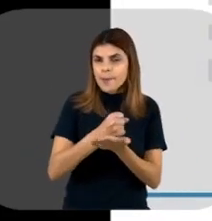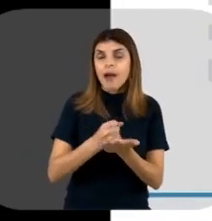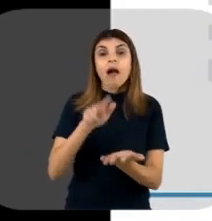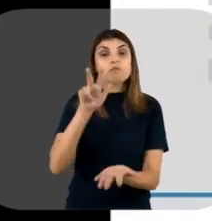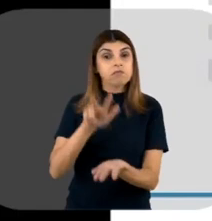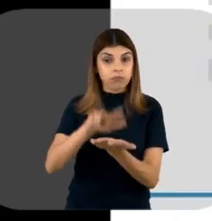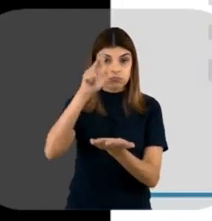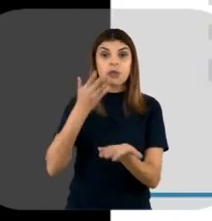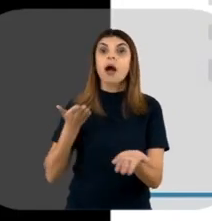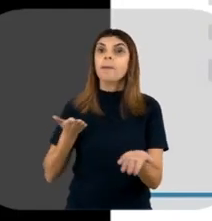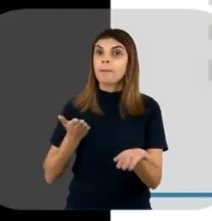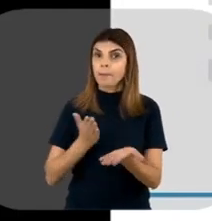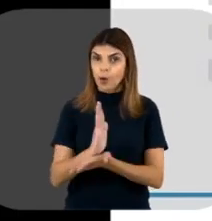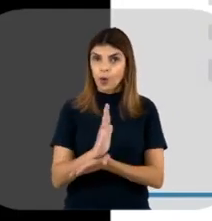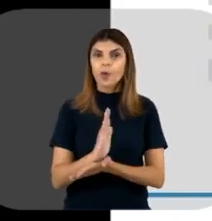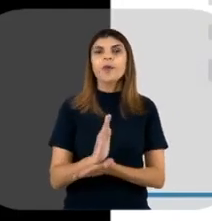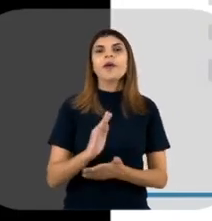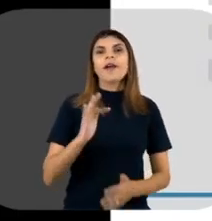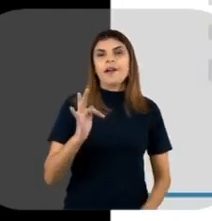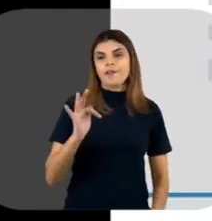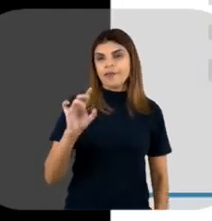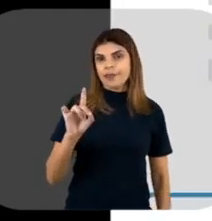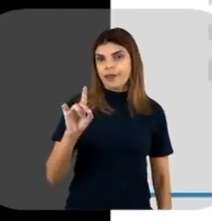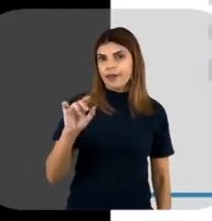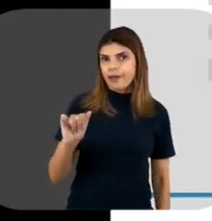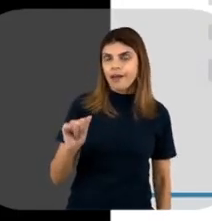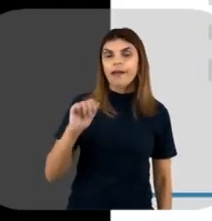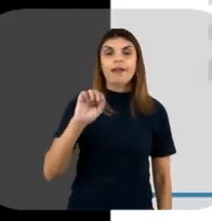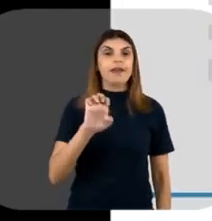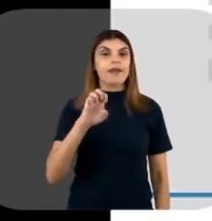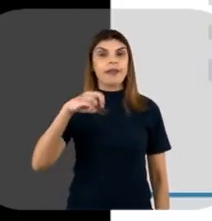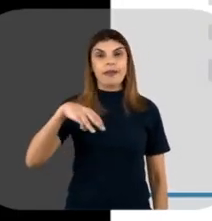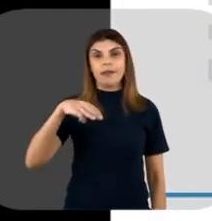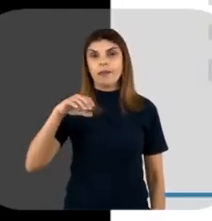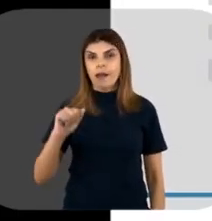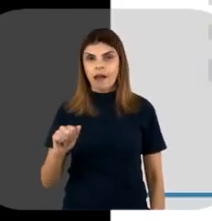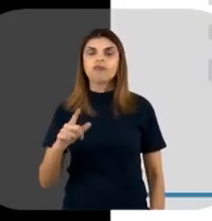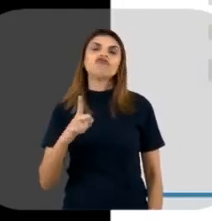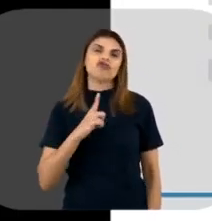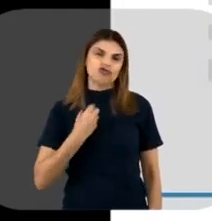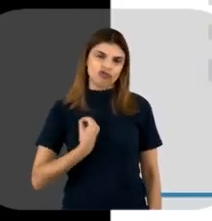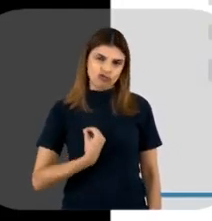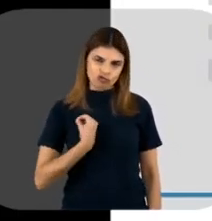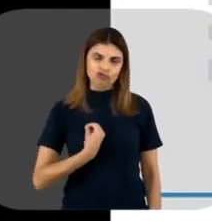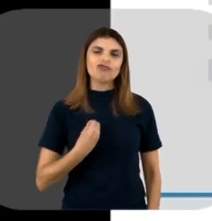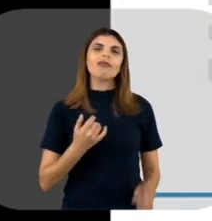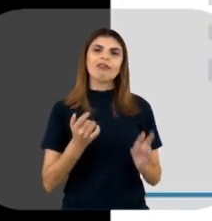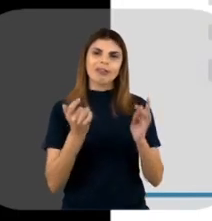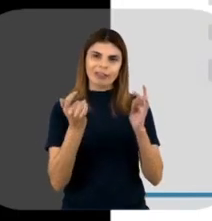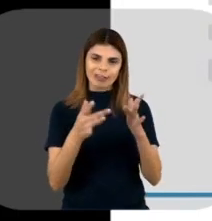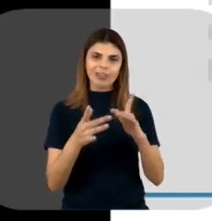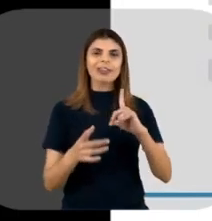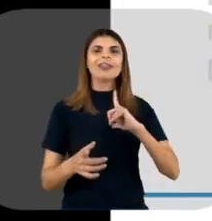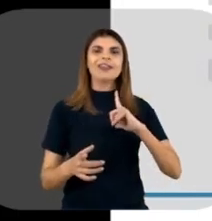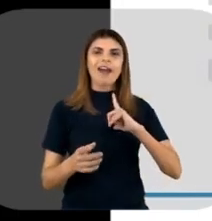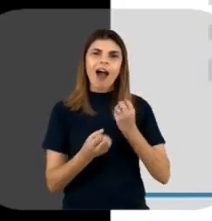foram aprovados pela FDA, pela EMA, né? E aí, entre eles, tem